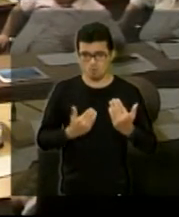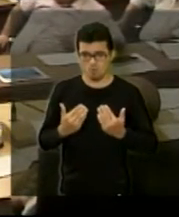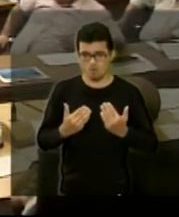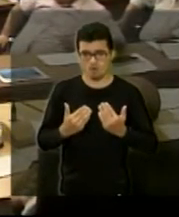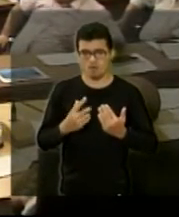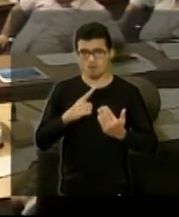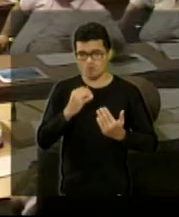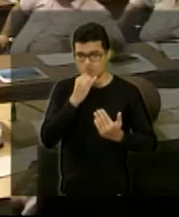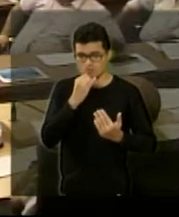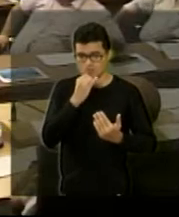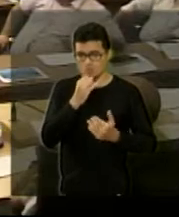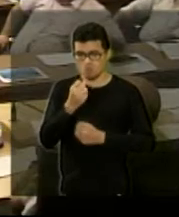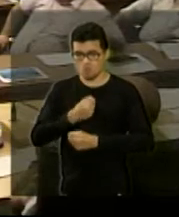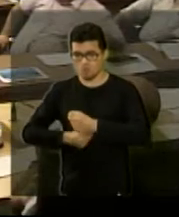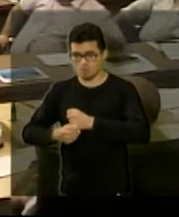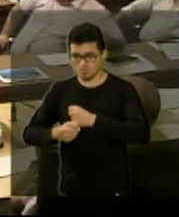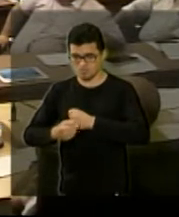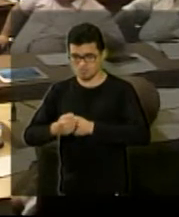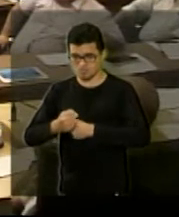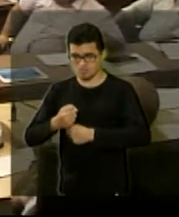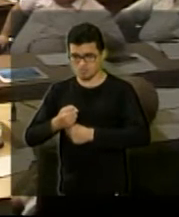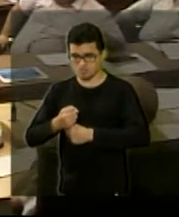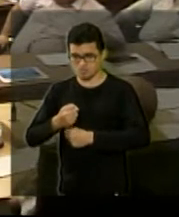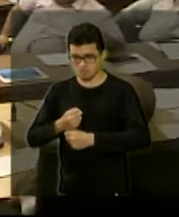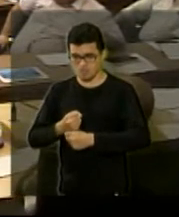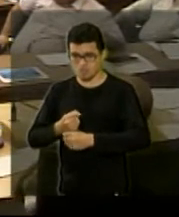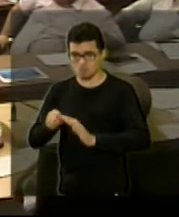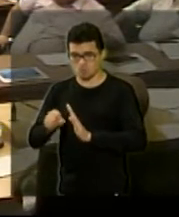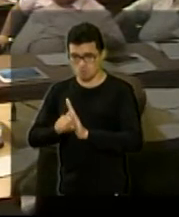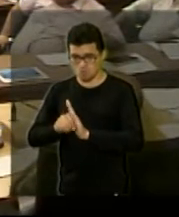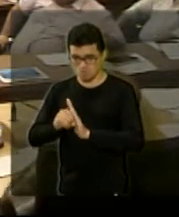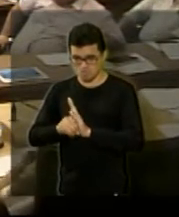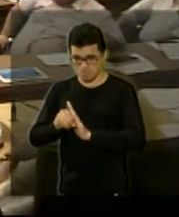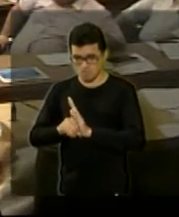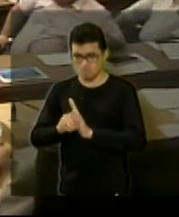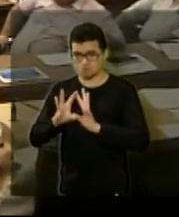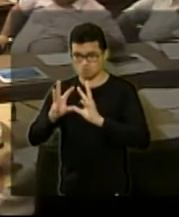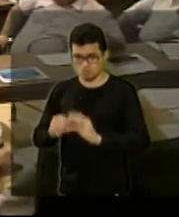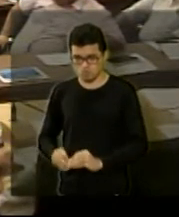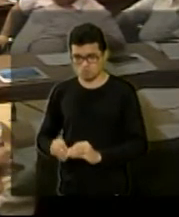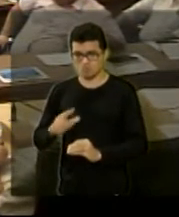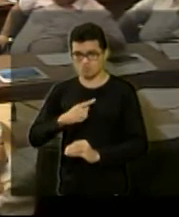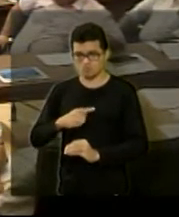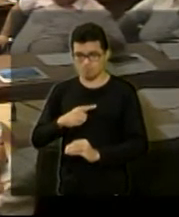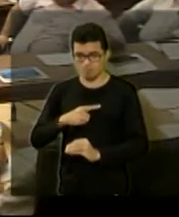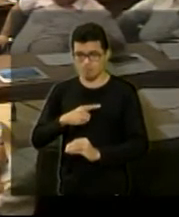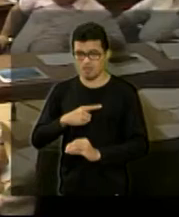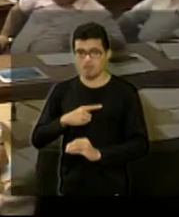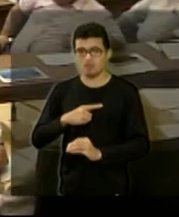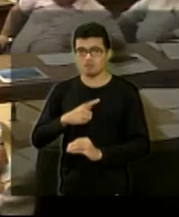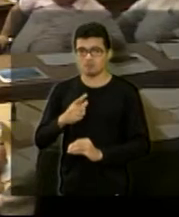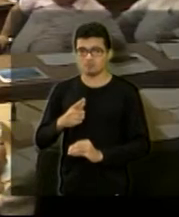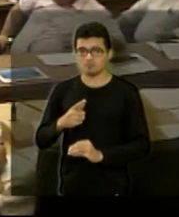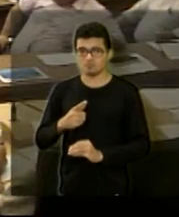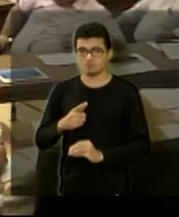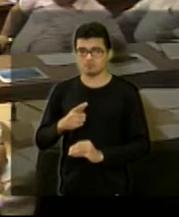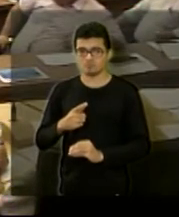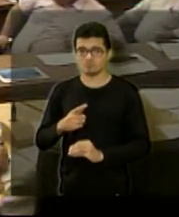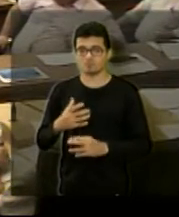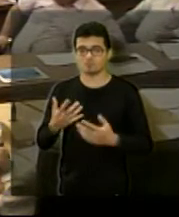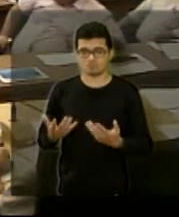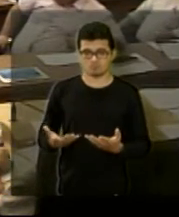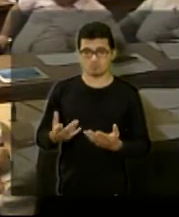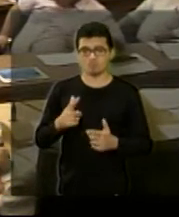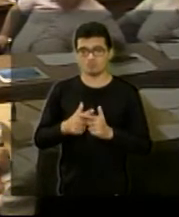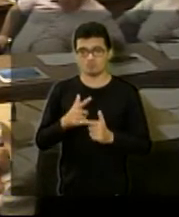comparar, isso é o orçamento total e a gente não colocou que isso seja isso, porque